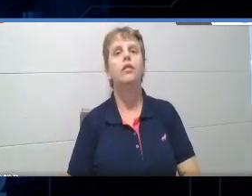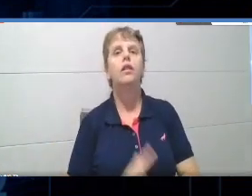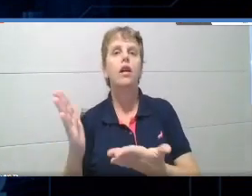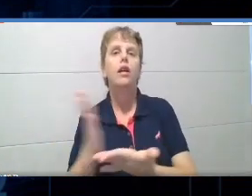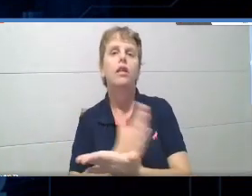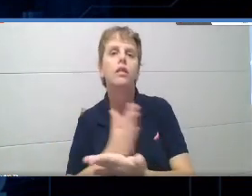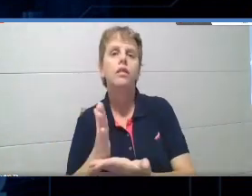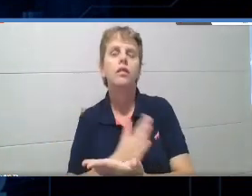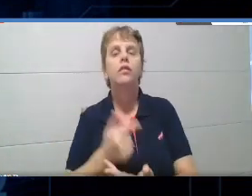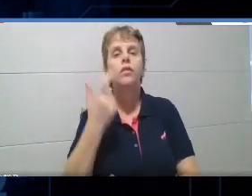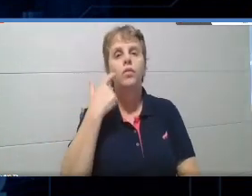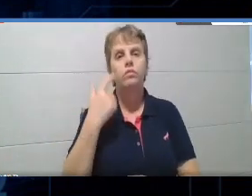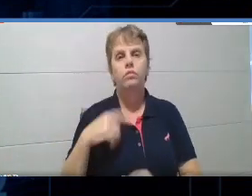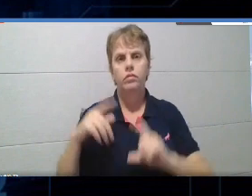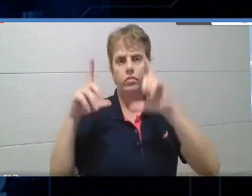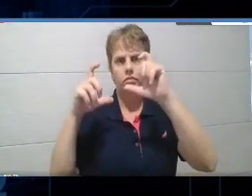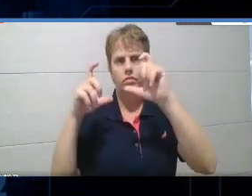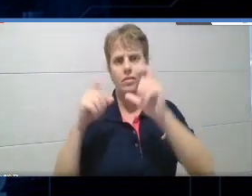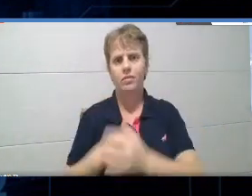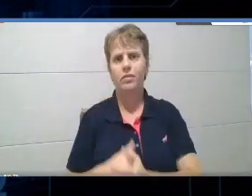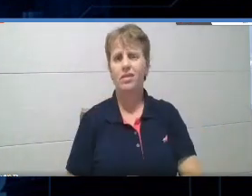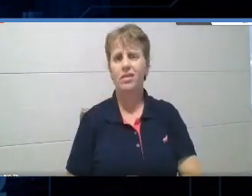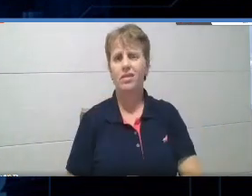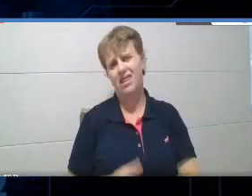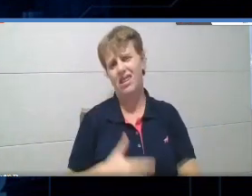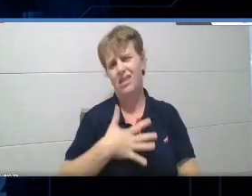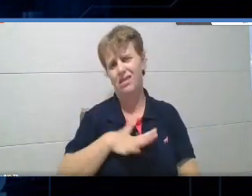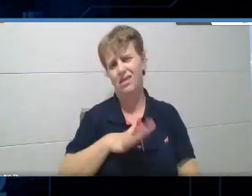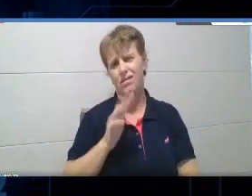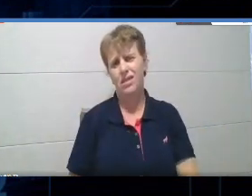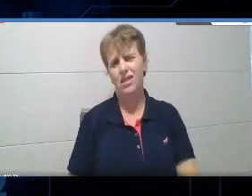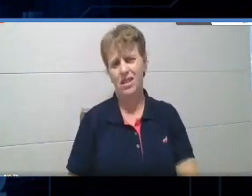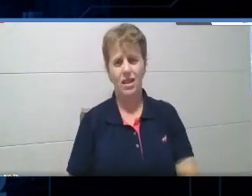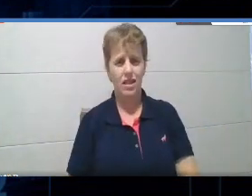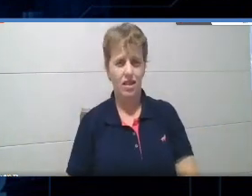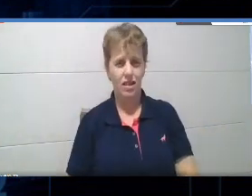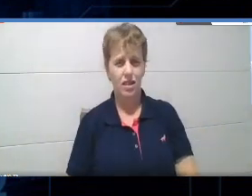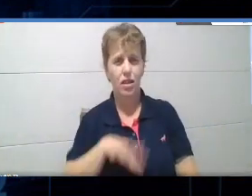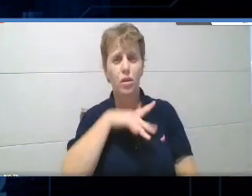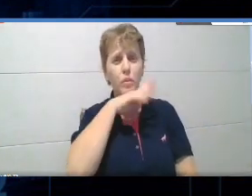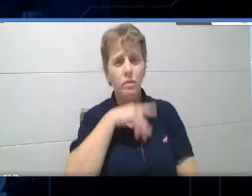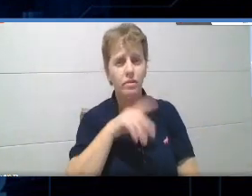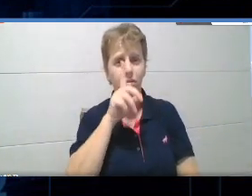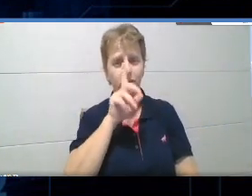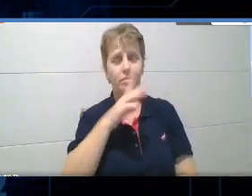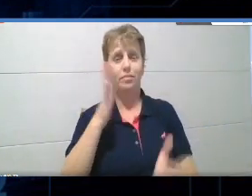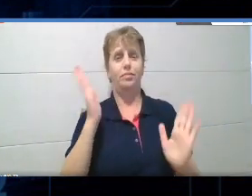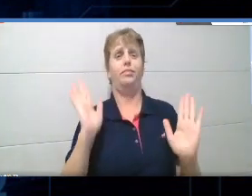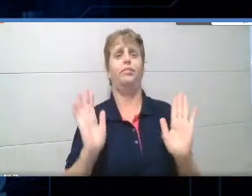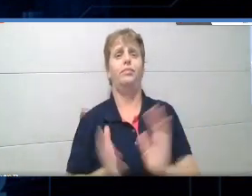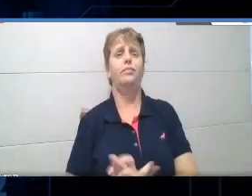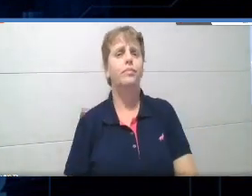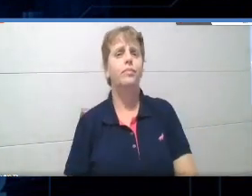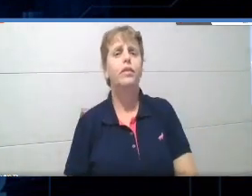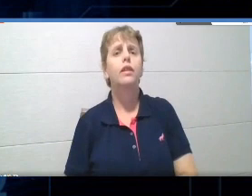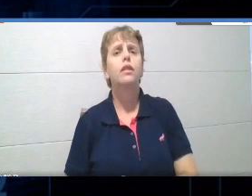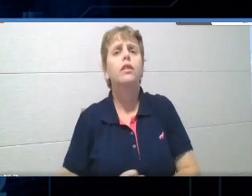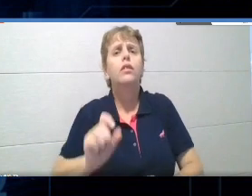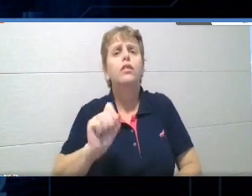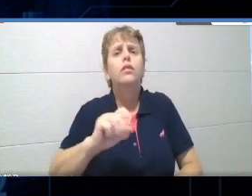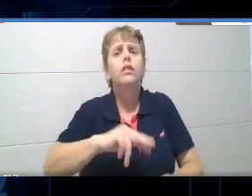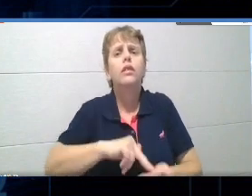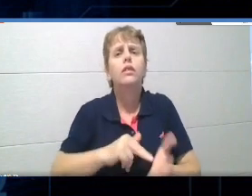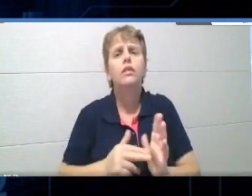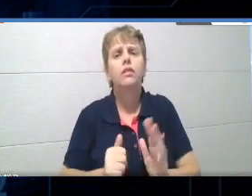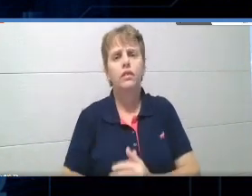foto, que não é uma foto tão legal, que não é uma foto tão boa, mas é aquela foto. E aí? O que que isso tem a ver